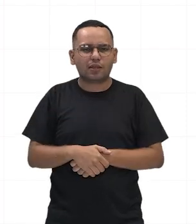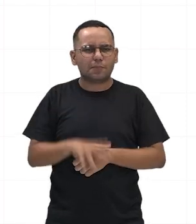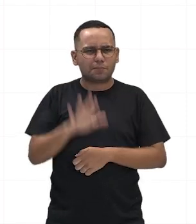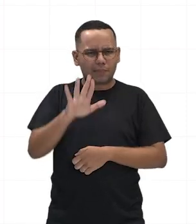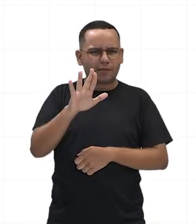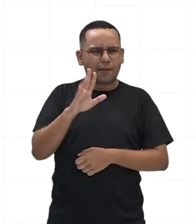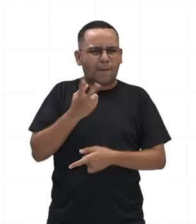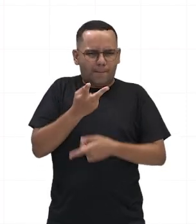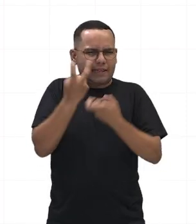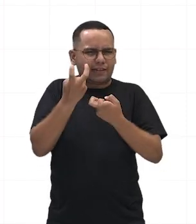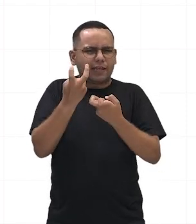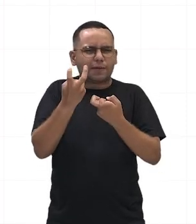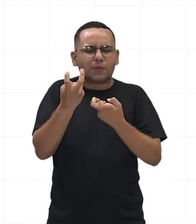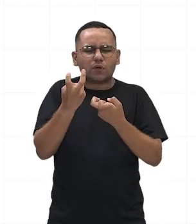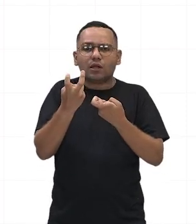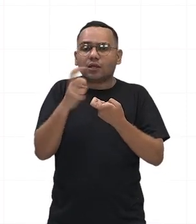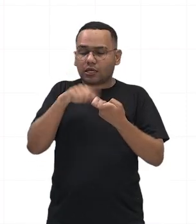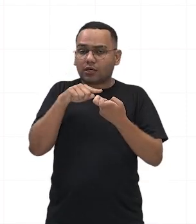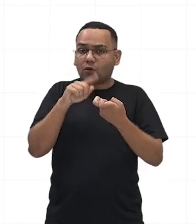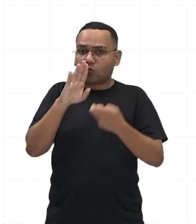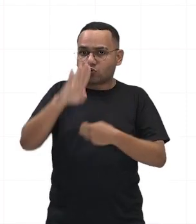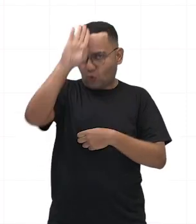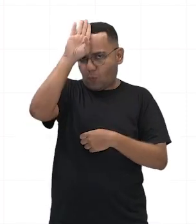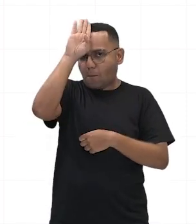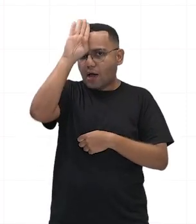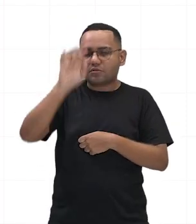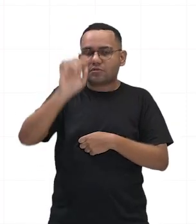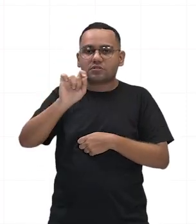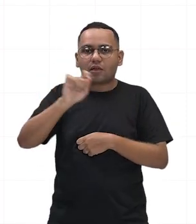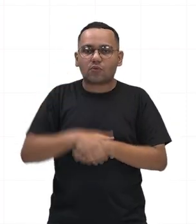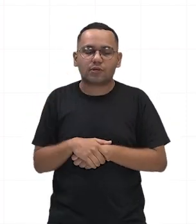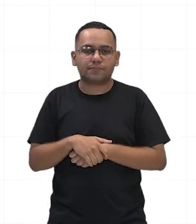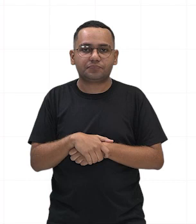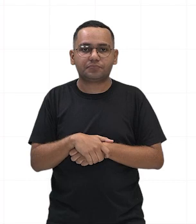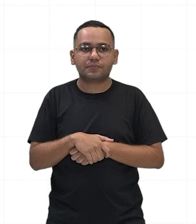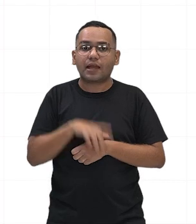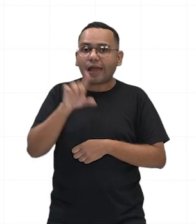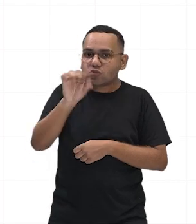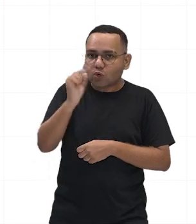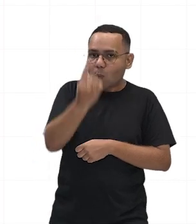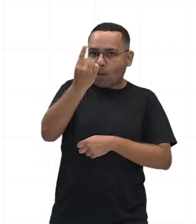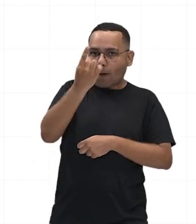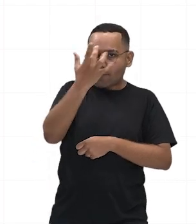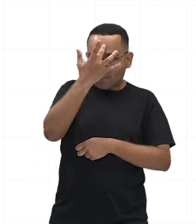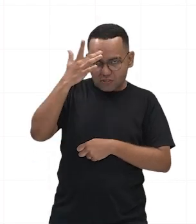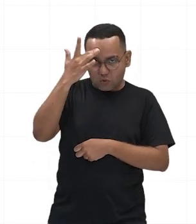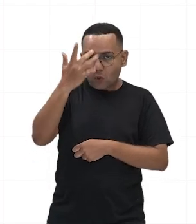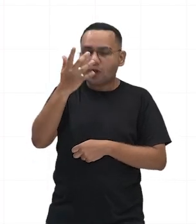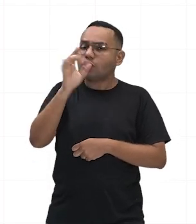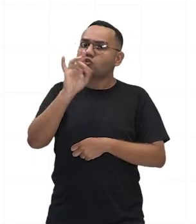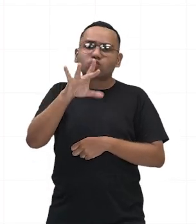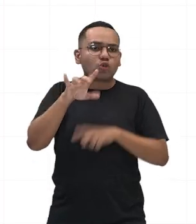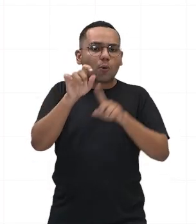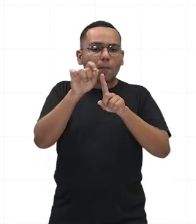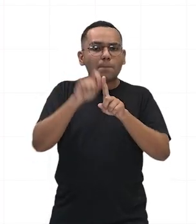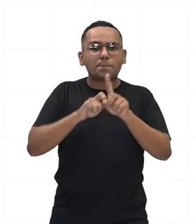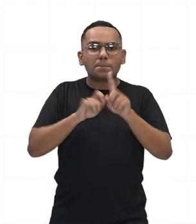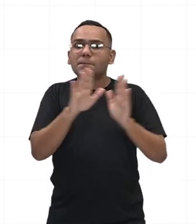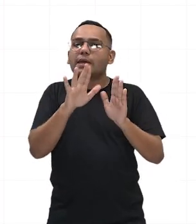esse poder aí total durante seis meses. Não podia passar disso, porque quando passa disso, o camarada